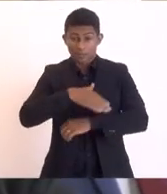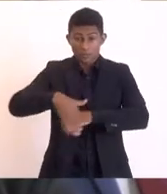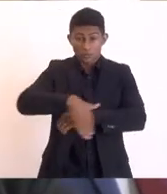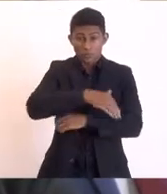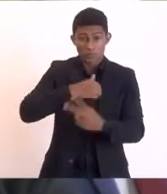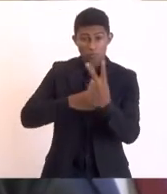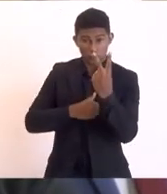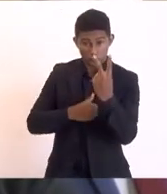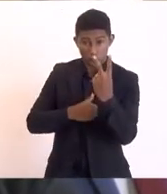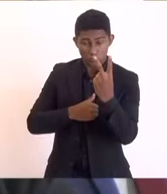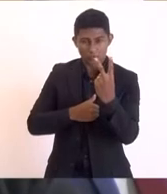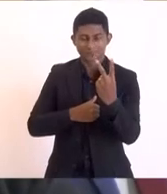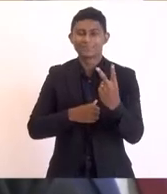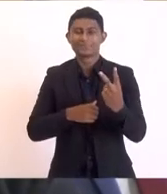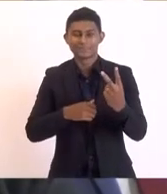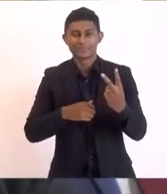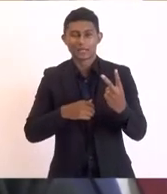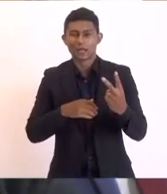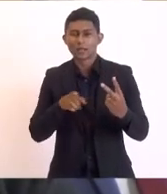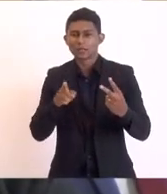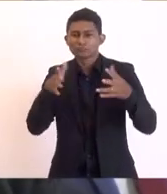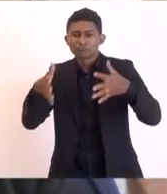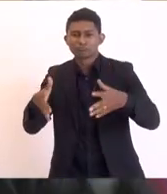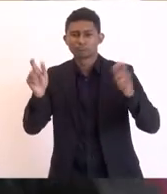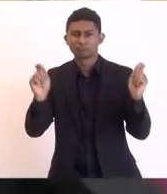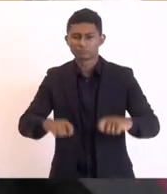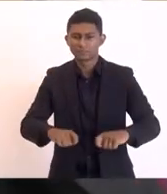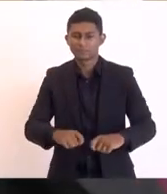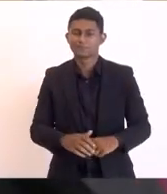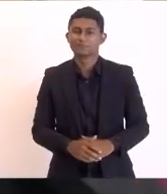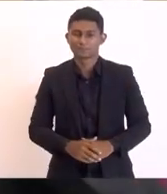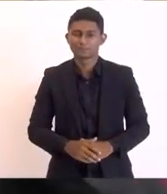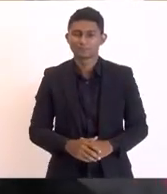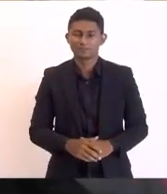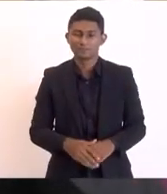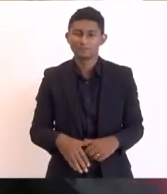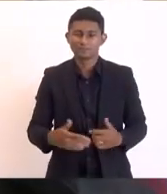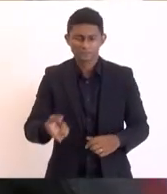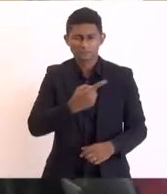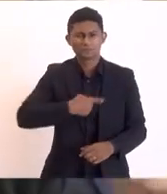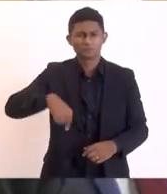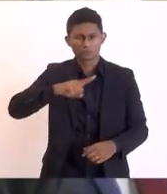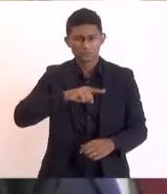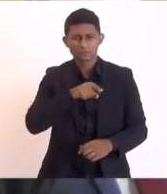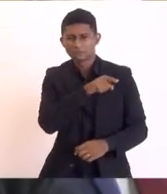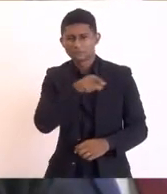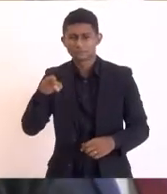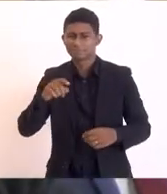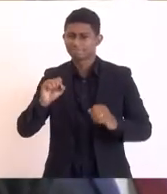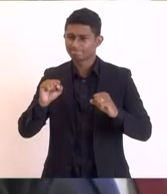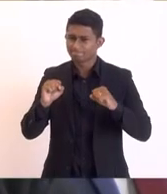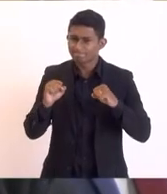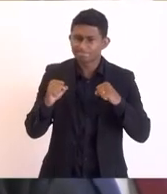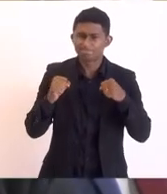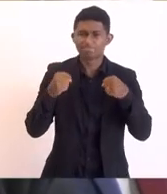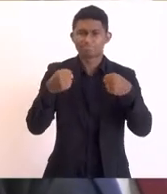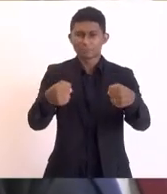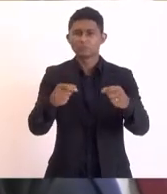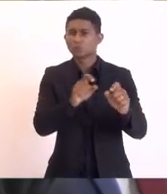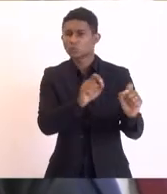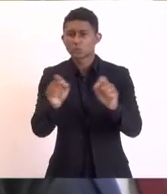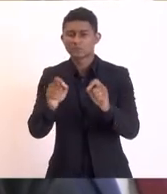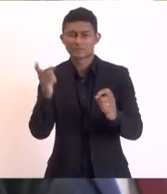a Via Lagos nós temos lá cada vez mais estamos cada vez mais potencializando o